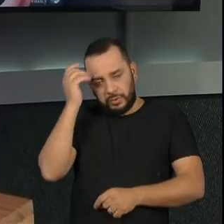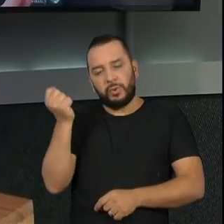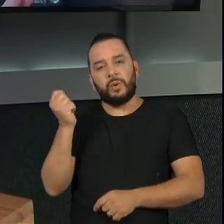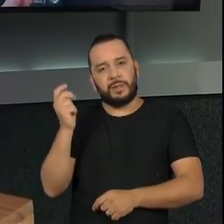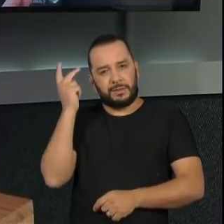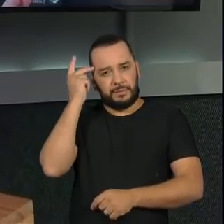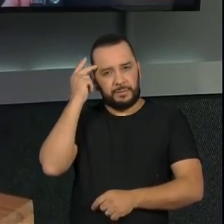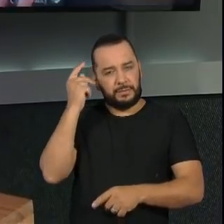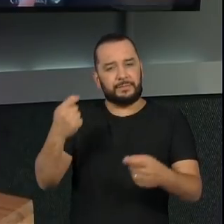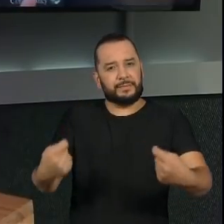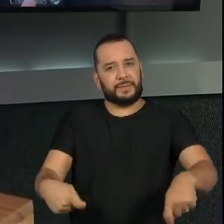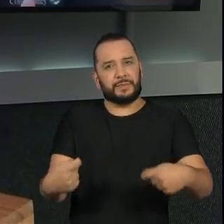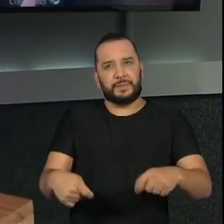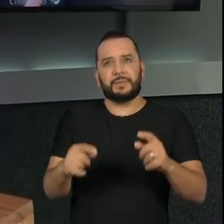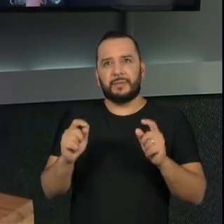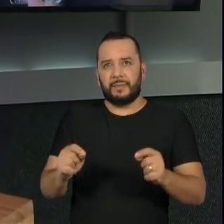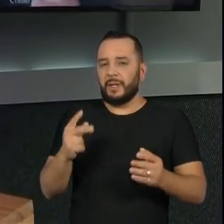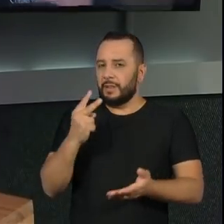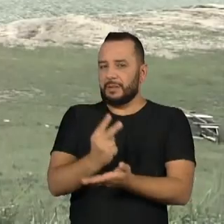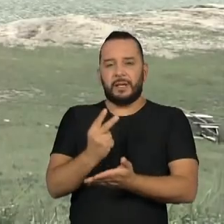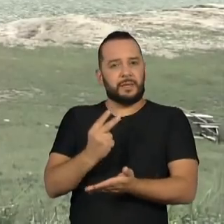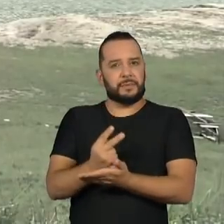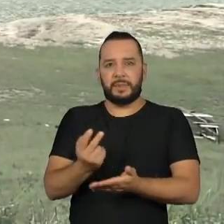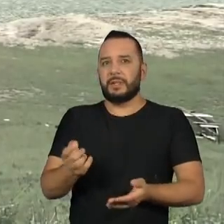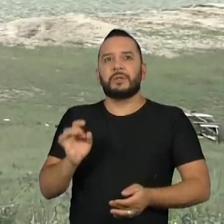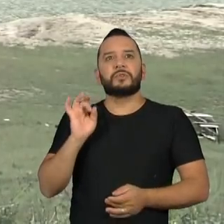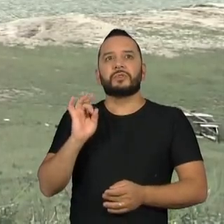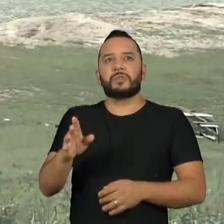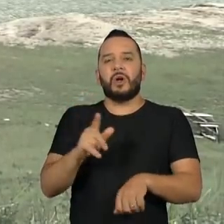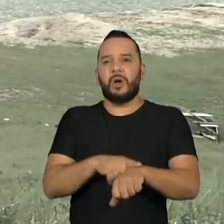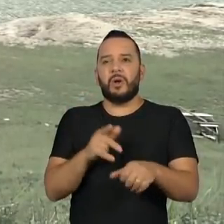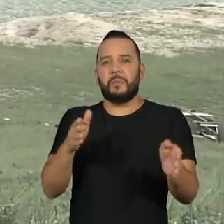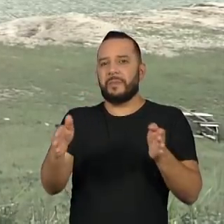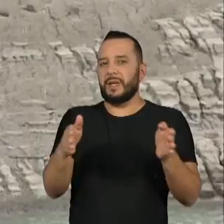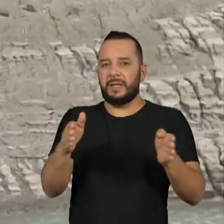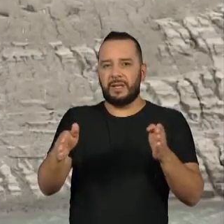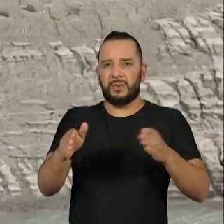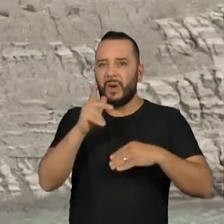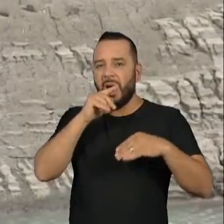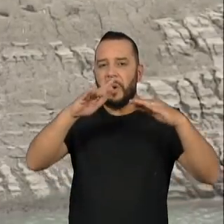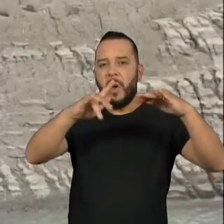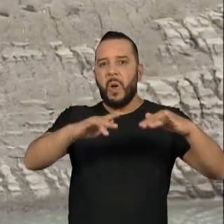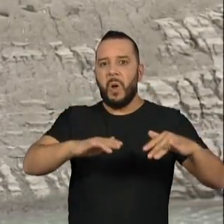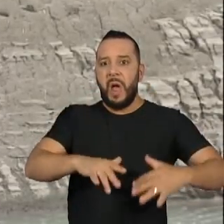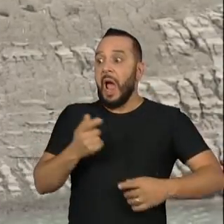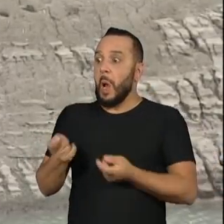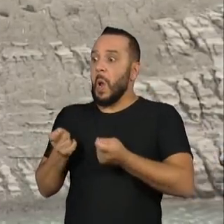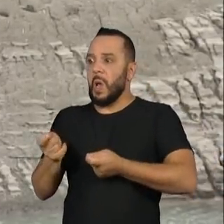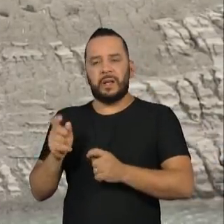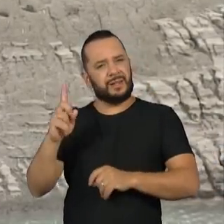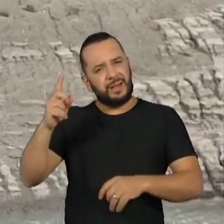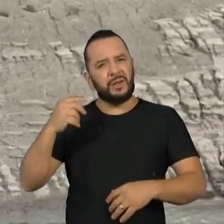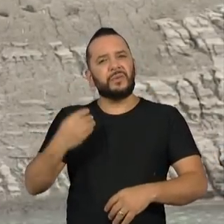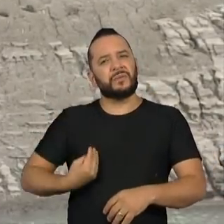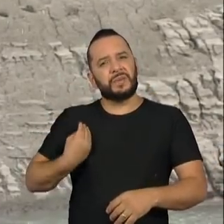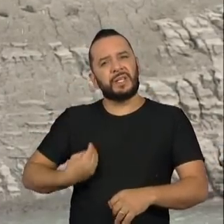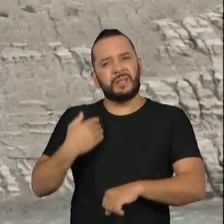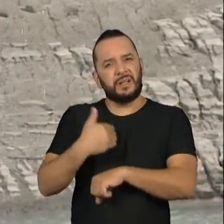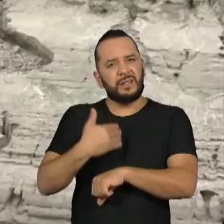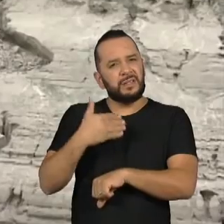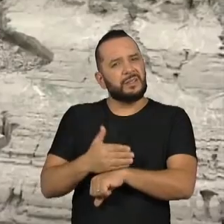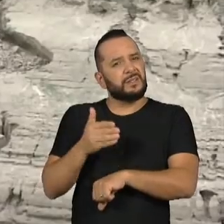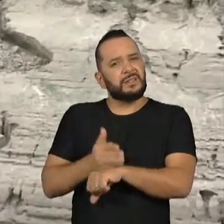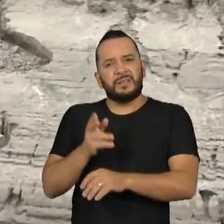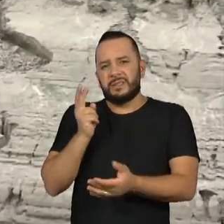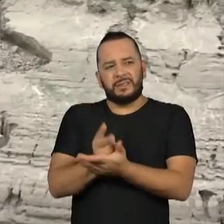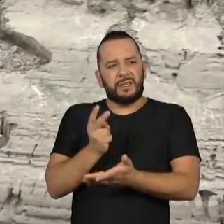seja feito de forma permanente, não só durante esses momentos de crise, mas de forma permanente, usando o